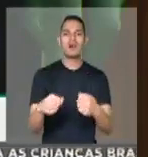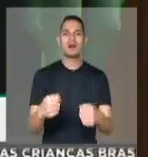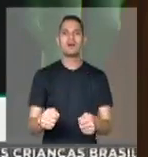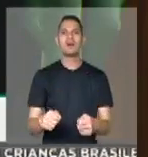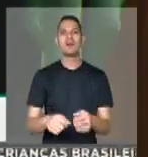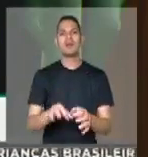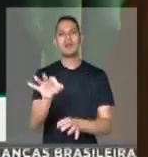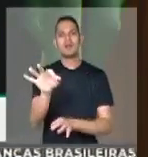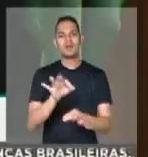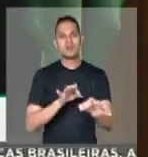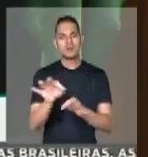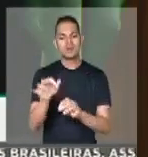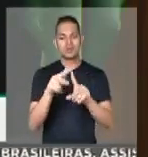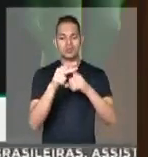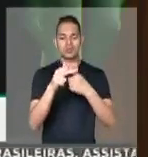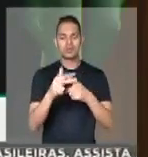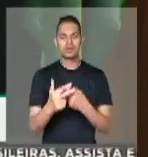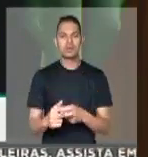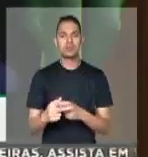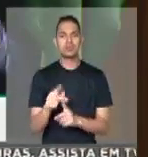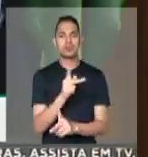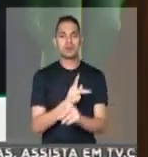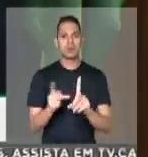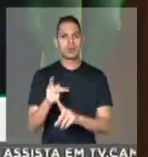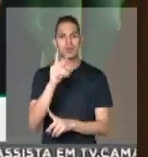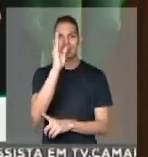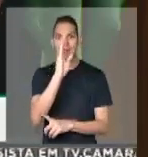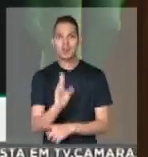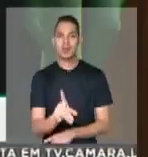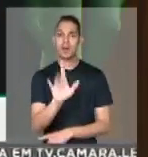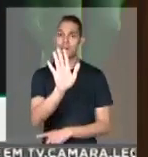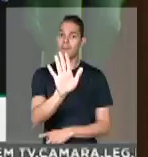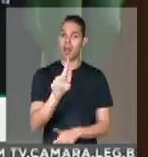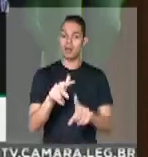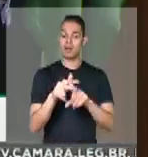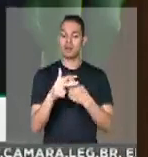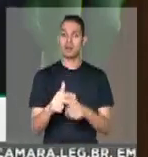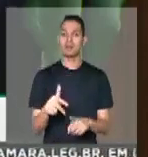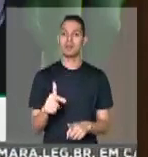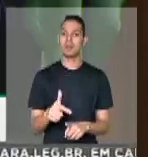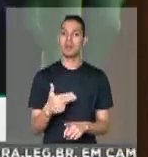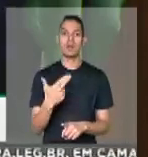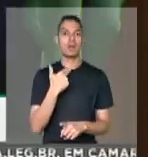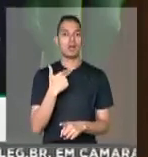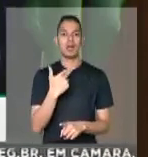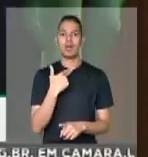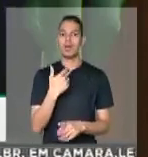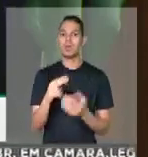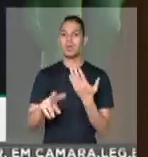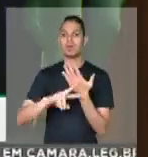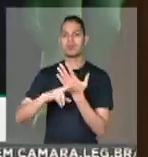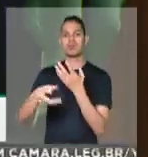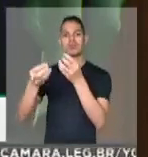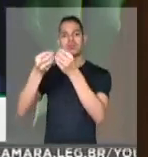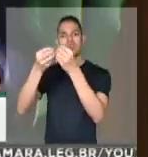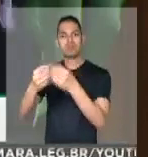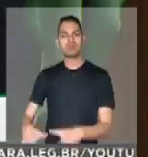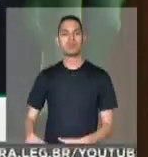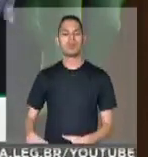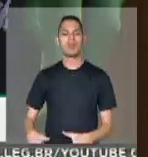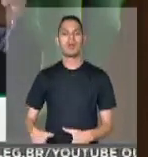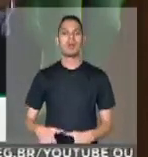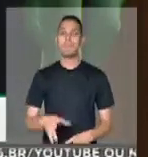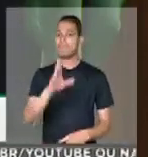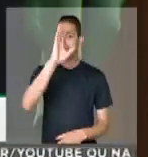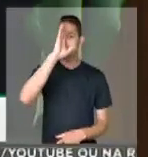fazer ajustes na Previdência do Brasil, mas que esses ajustes não poderiam recair ou fazer recair os seus efeitos,